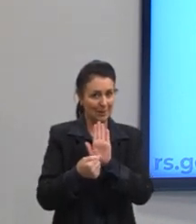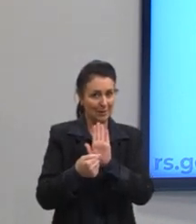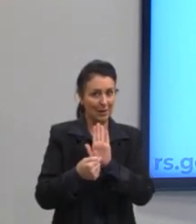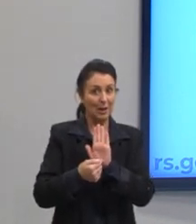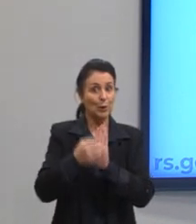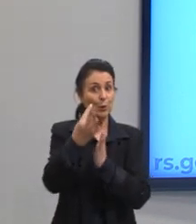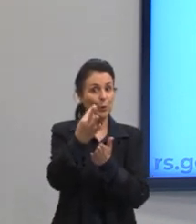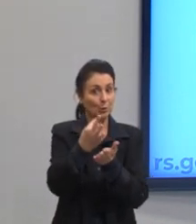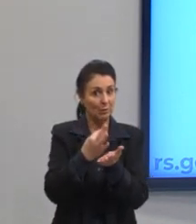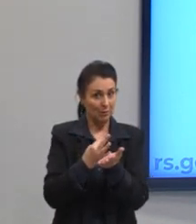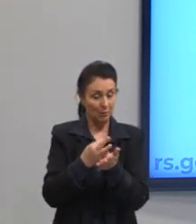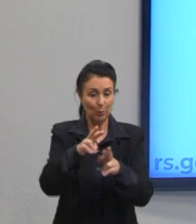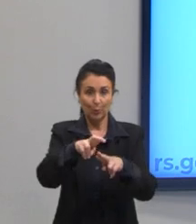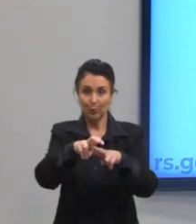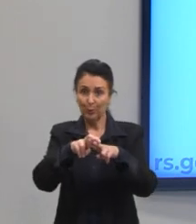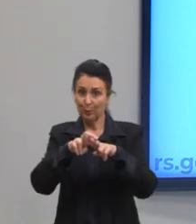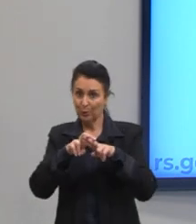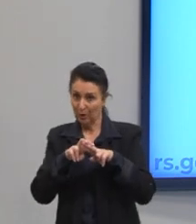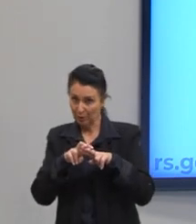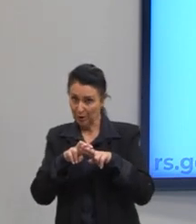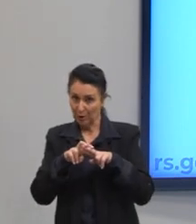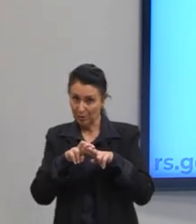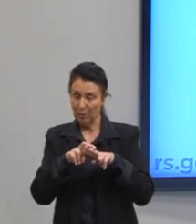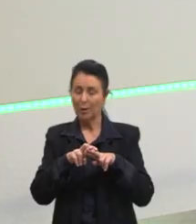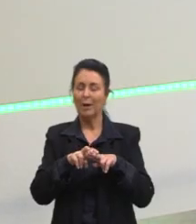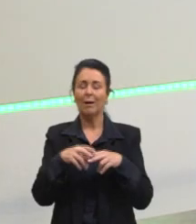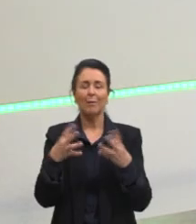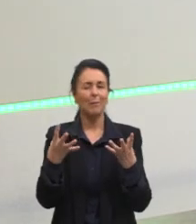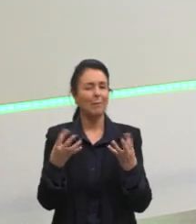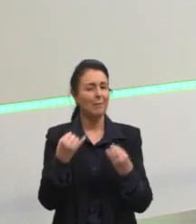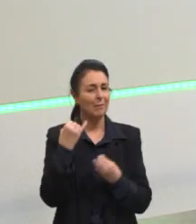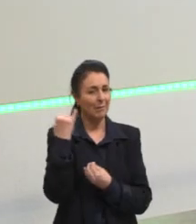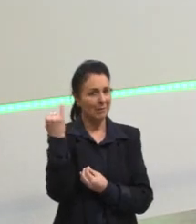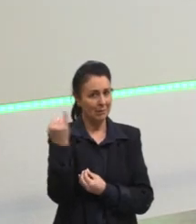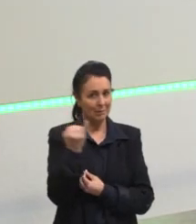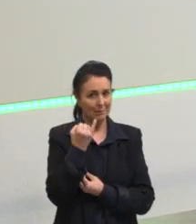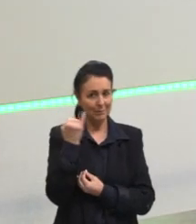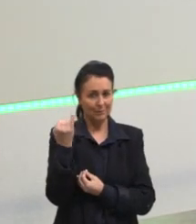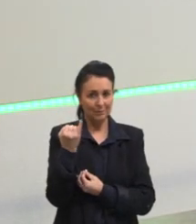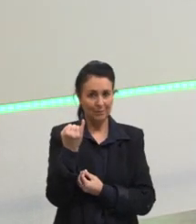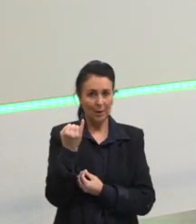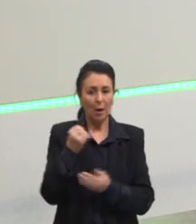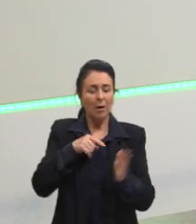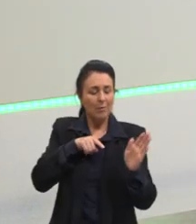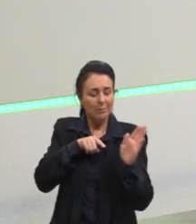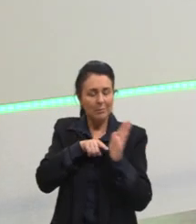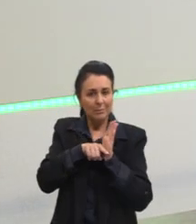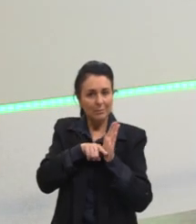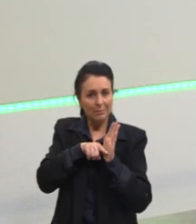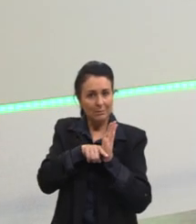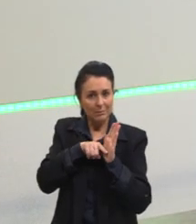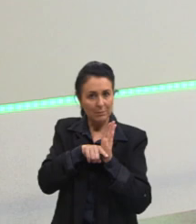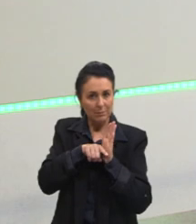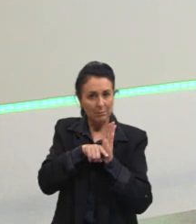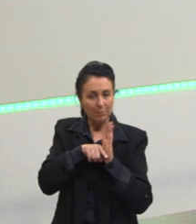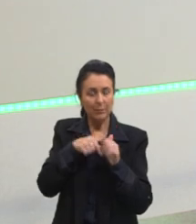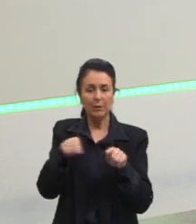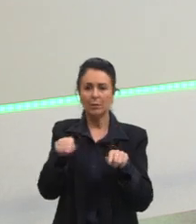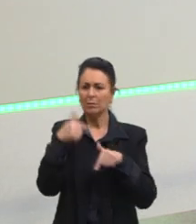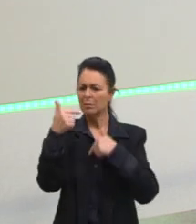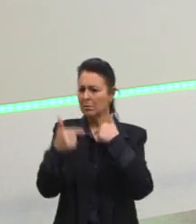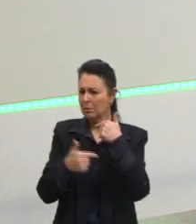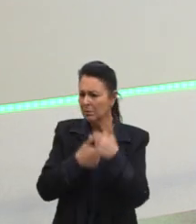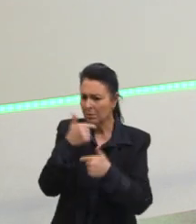desse texto. Por isso, a grande importância de pesquisar, trabalhar com